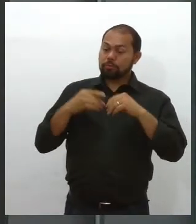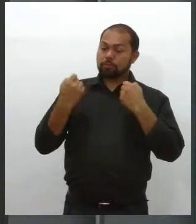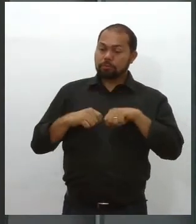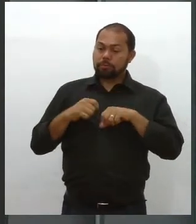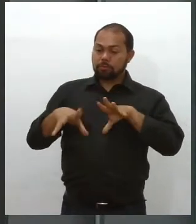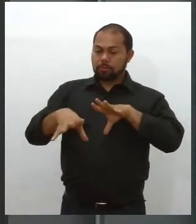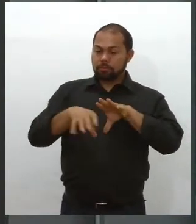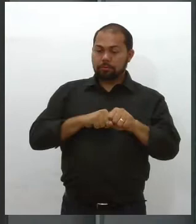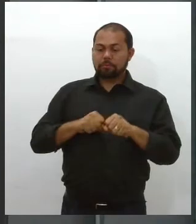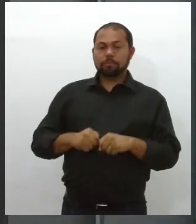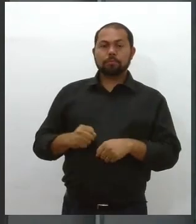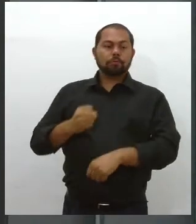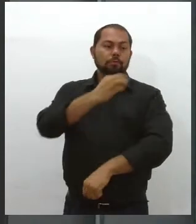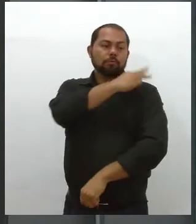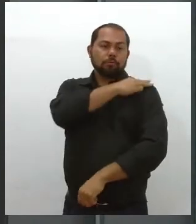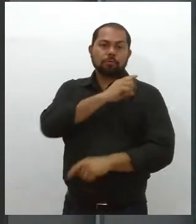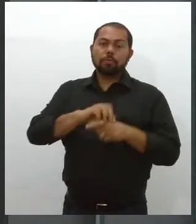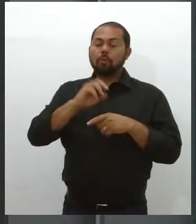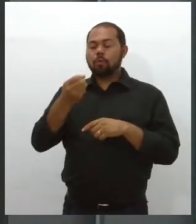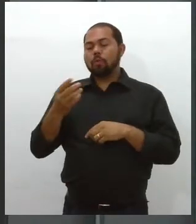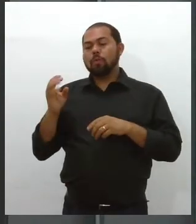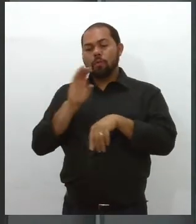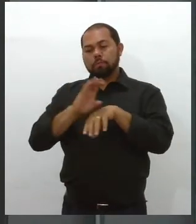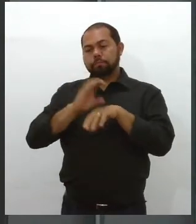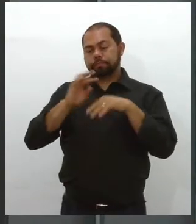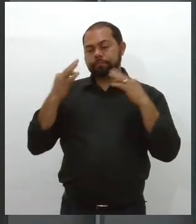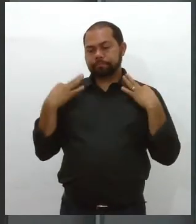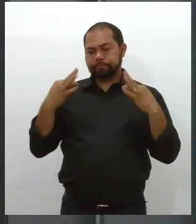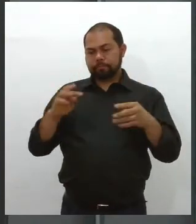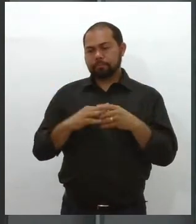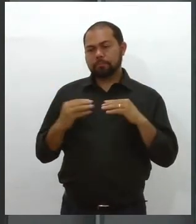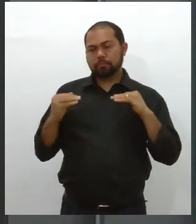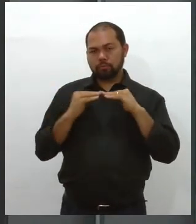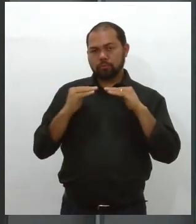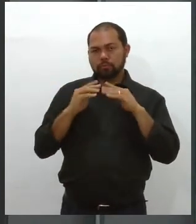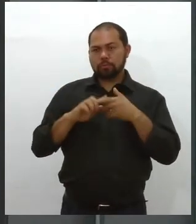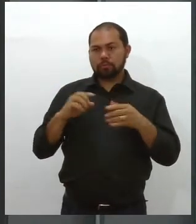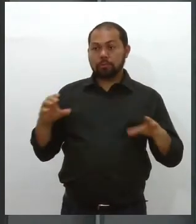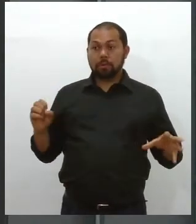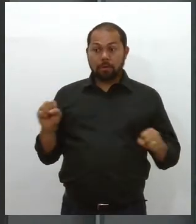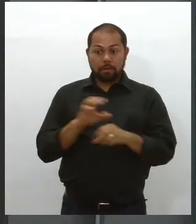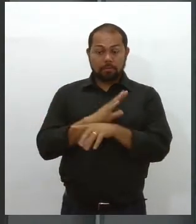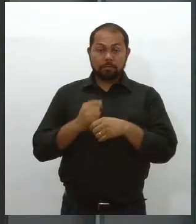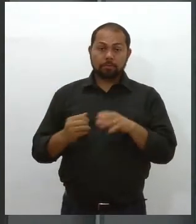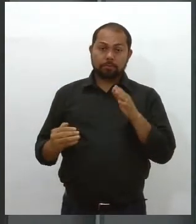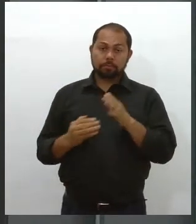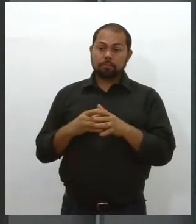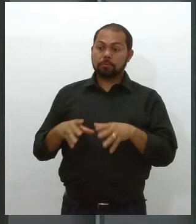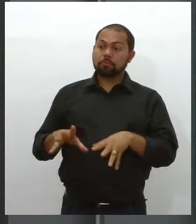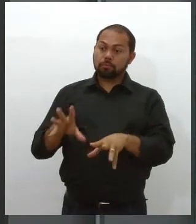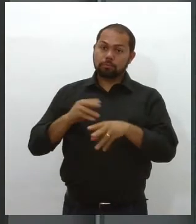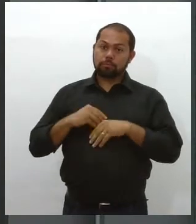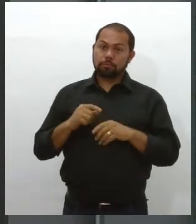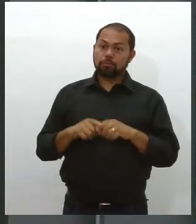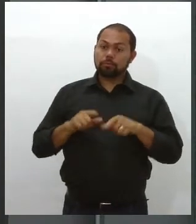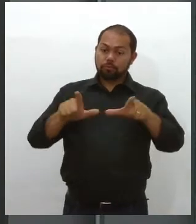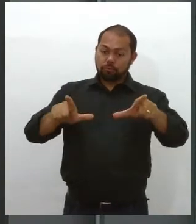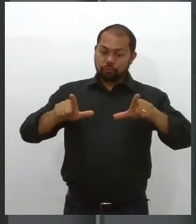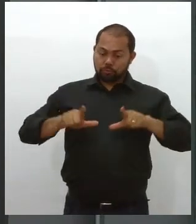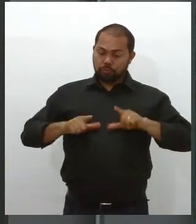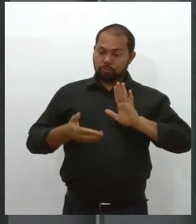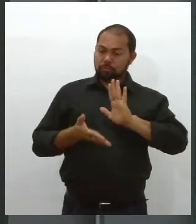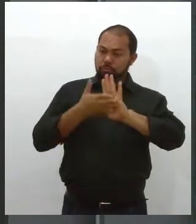ensino médio ou curso técnico equivalente, concluído até a data da posse e com diploma expedido por instituição de ensino